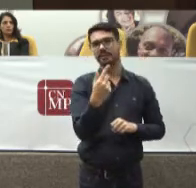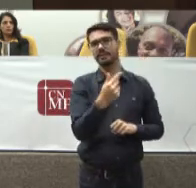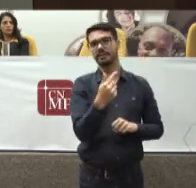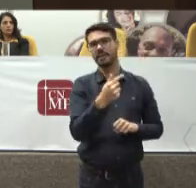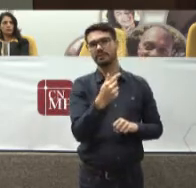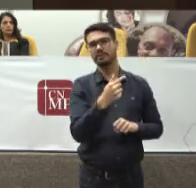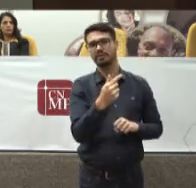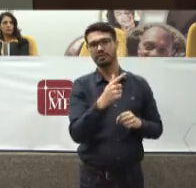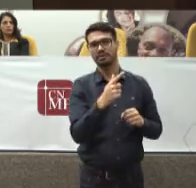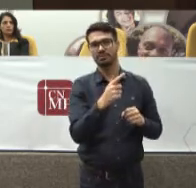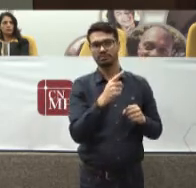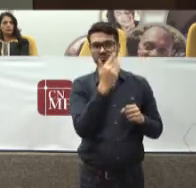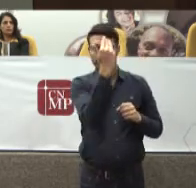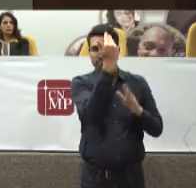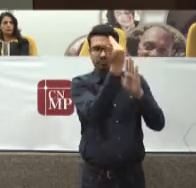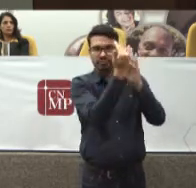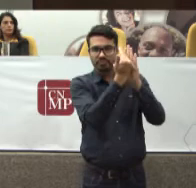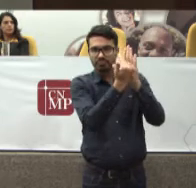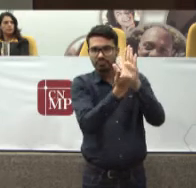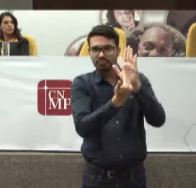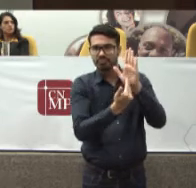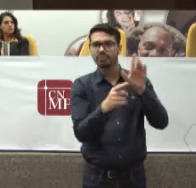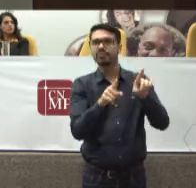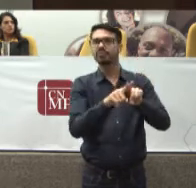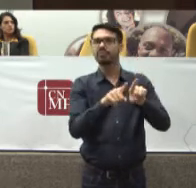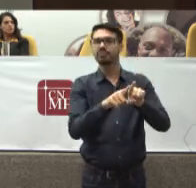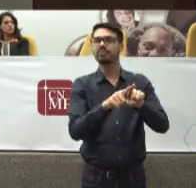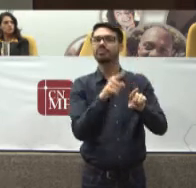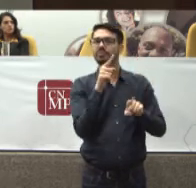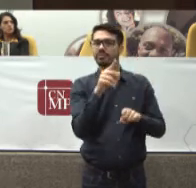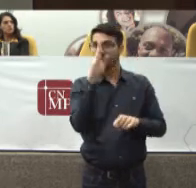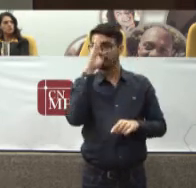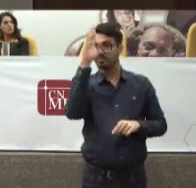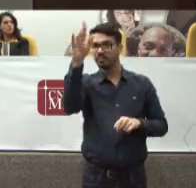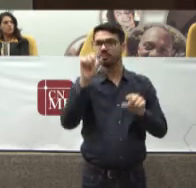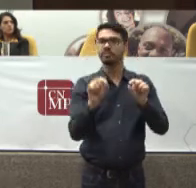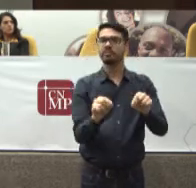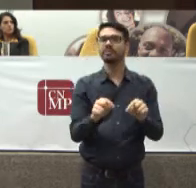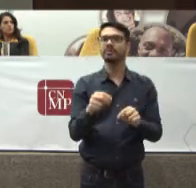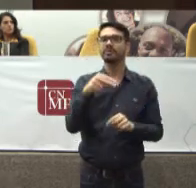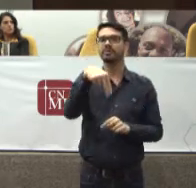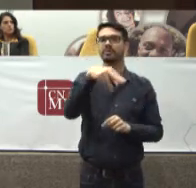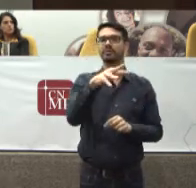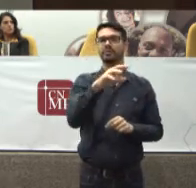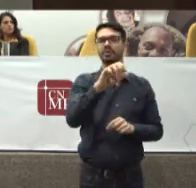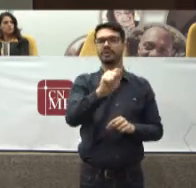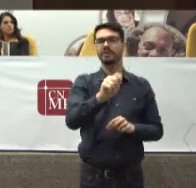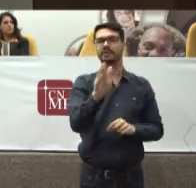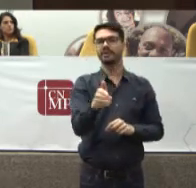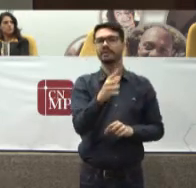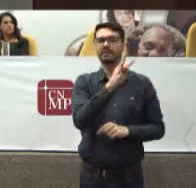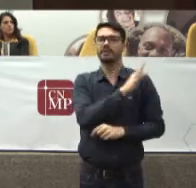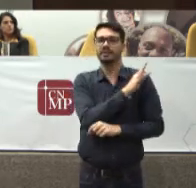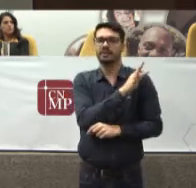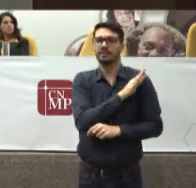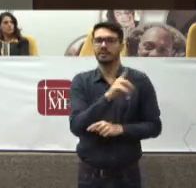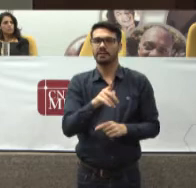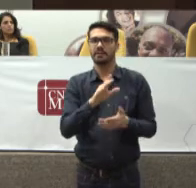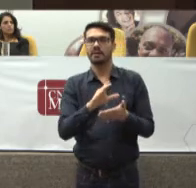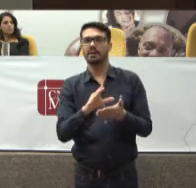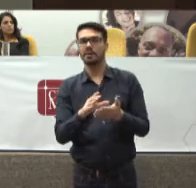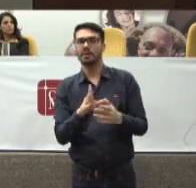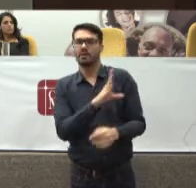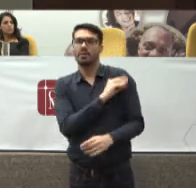Fez referência Mas também E principalmente Tenham acesso A notas técnicas Produzidas Pelos comitês